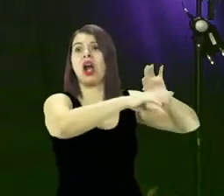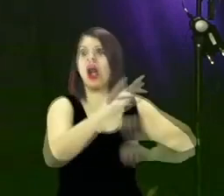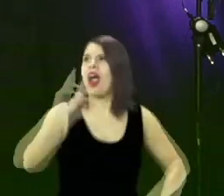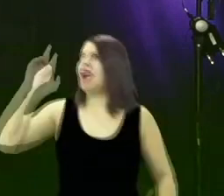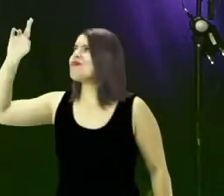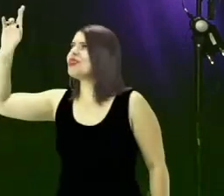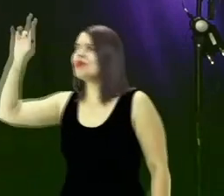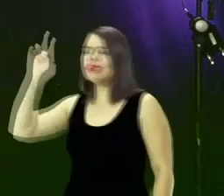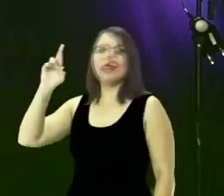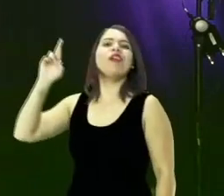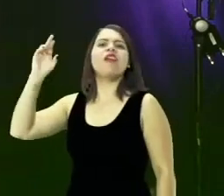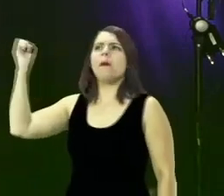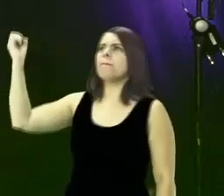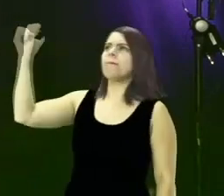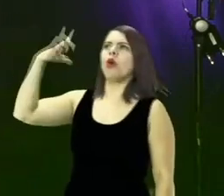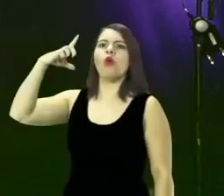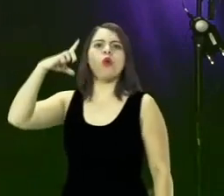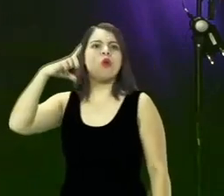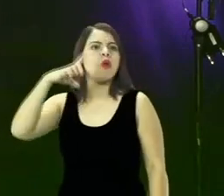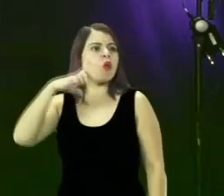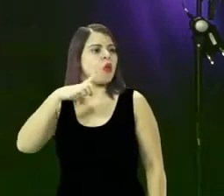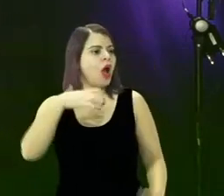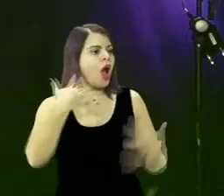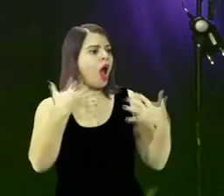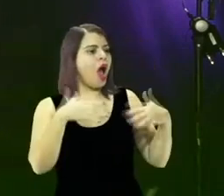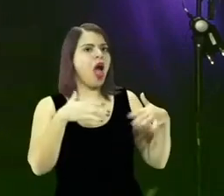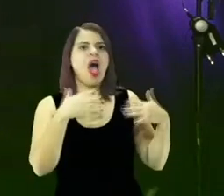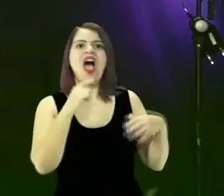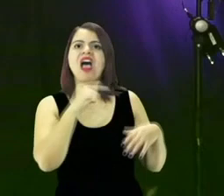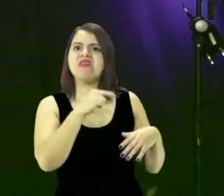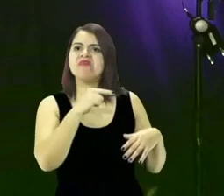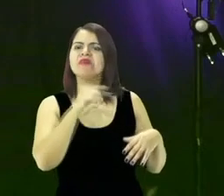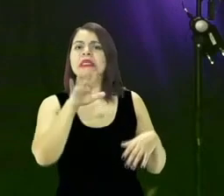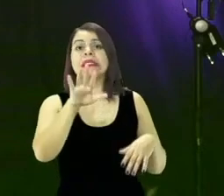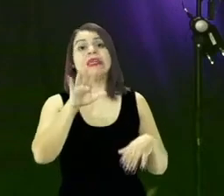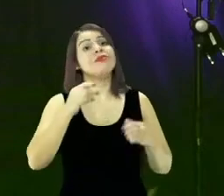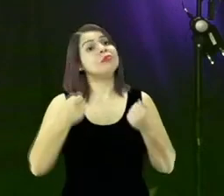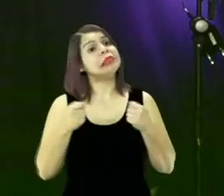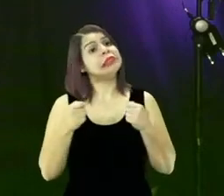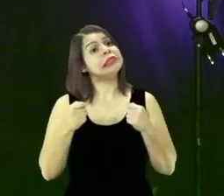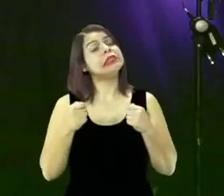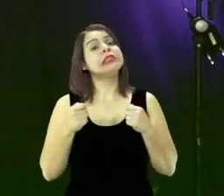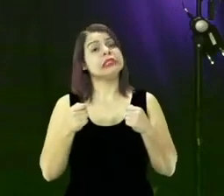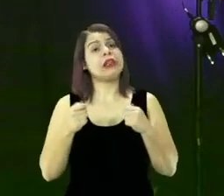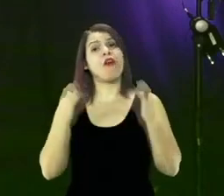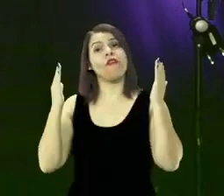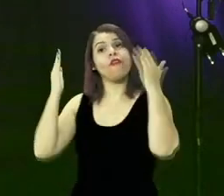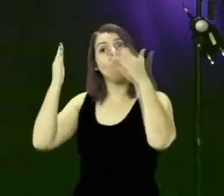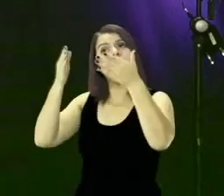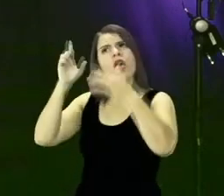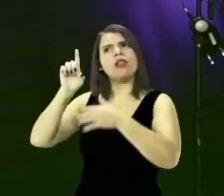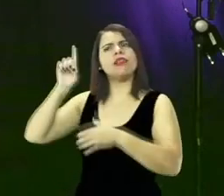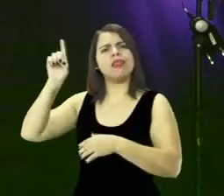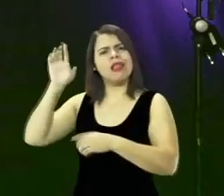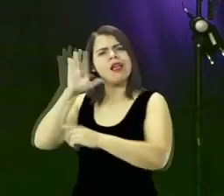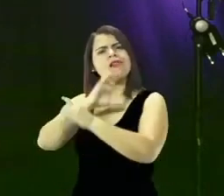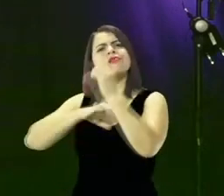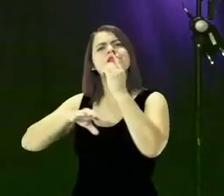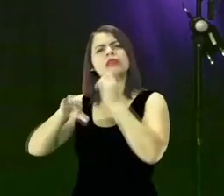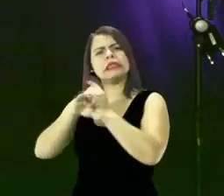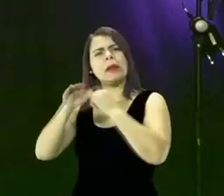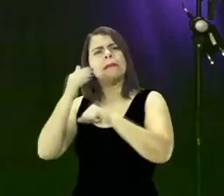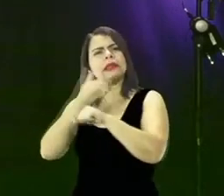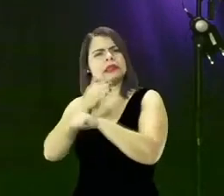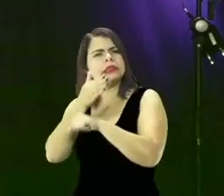sua jornada, na sua caminhada. Quando você se coloca para ouvir a Deus sempre, participando dos cultos, quando dá